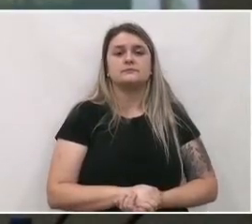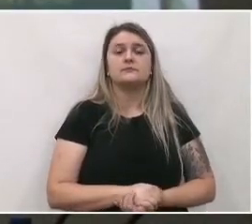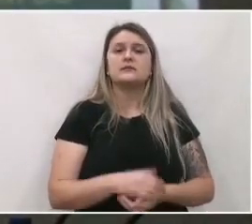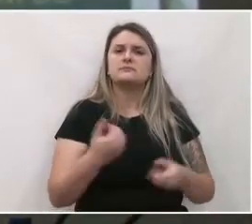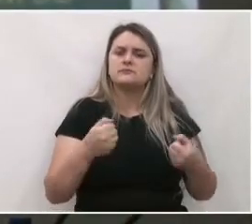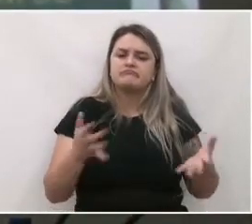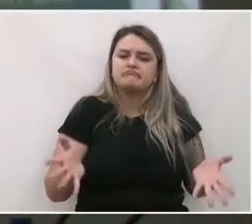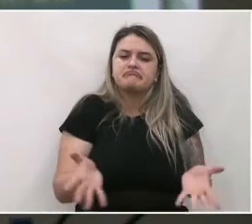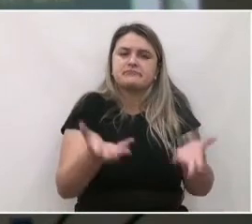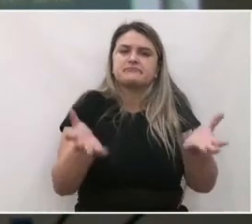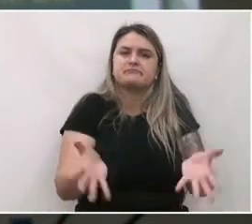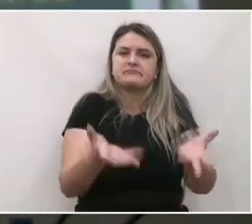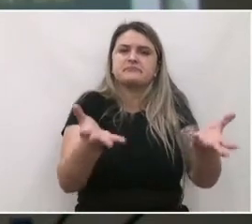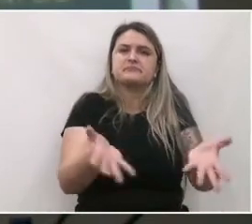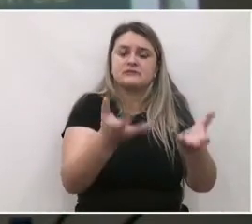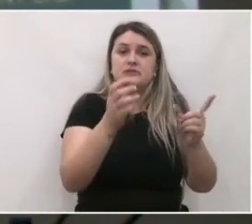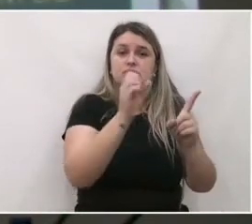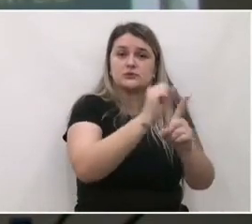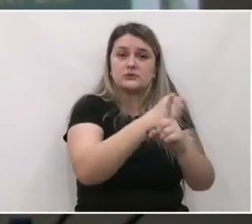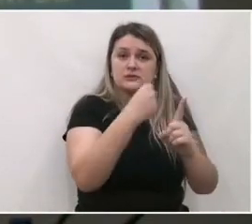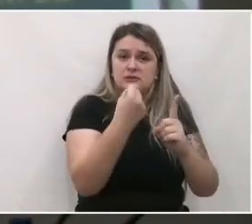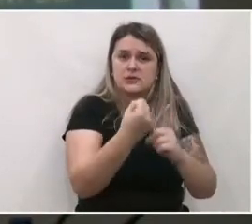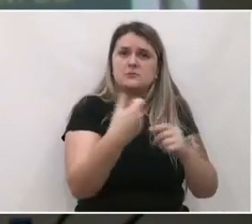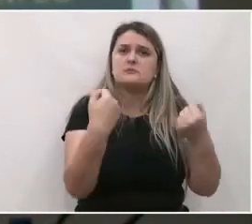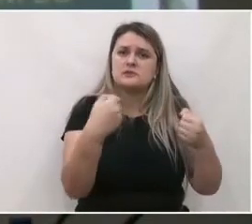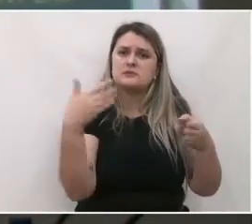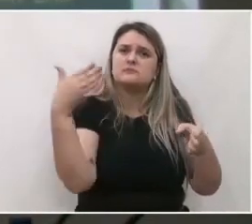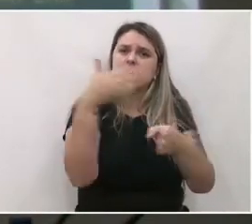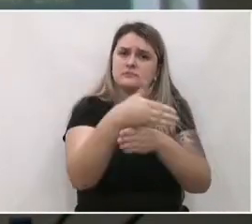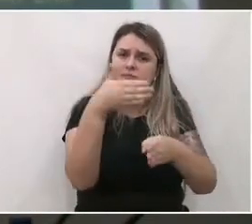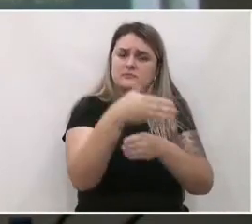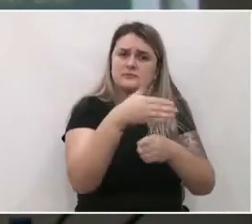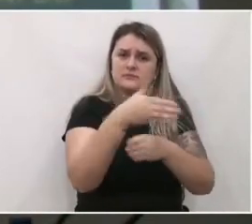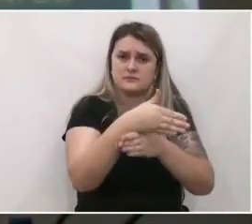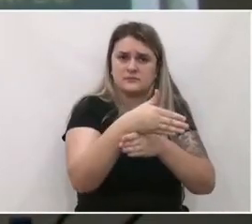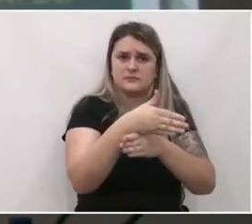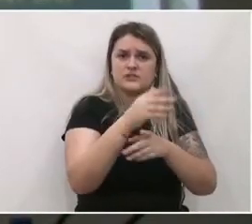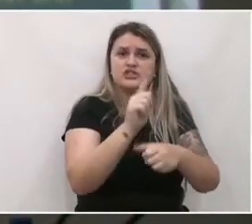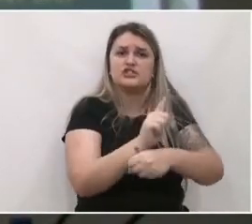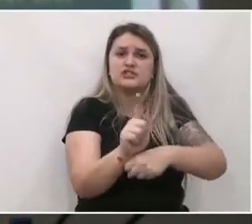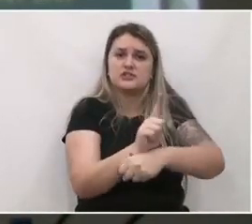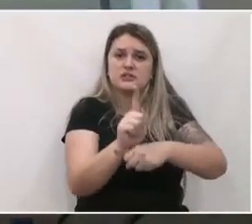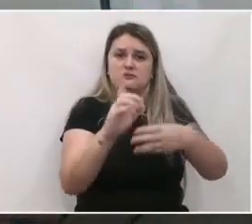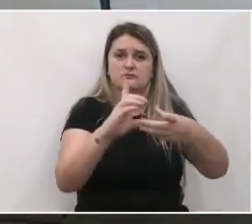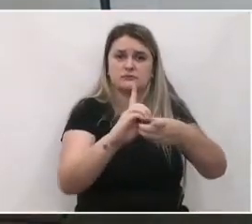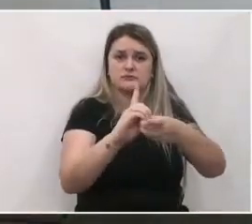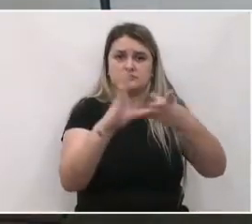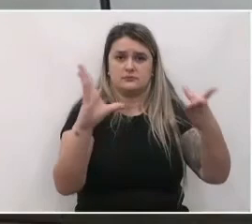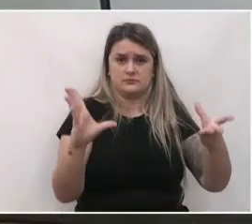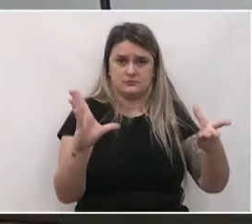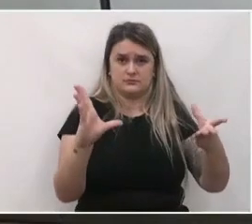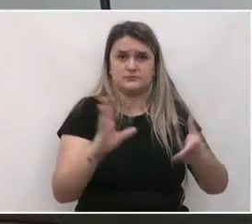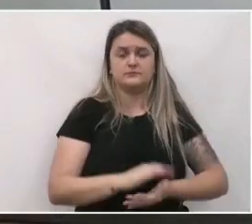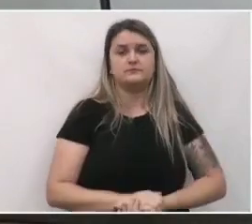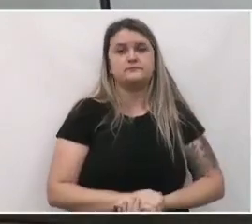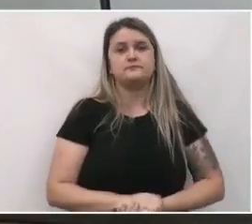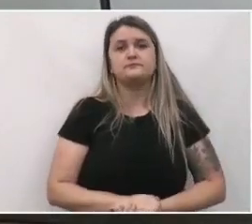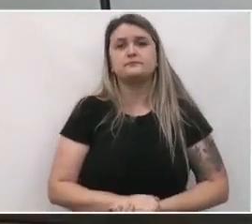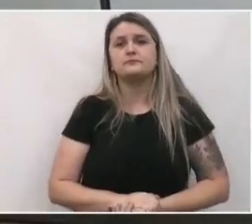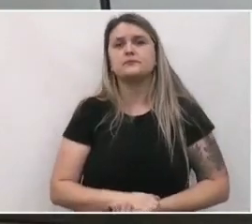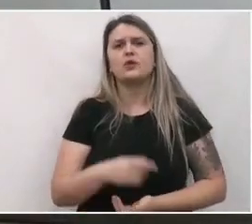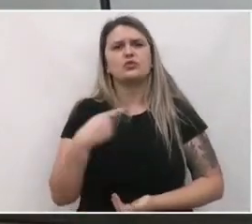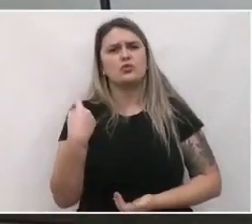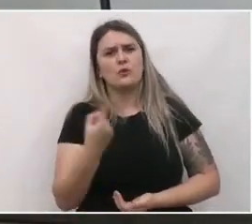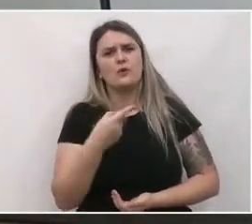estimular segmentos sociais a participarem do que seria essa chamada gestão democrática. Por isso, a gente